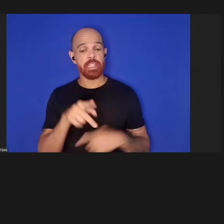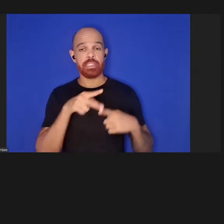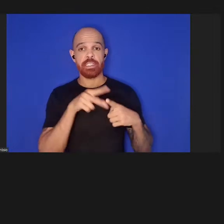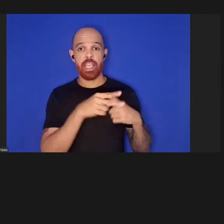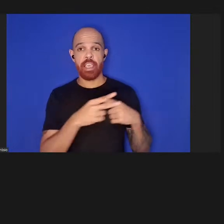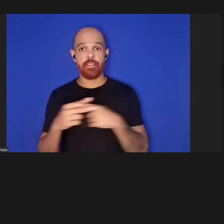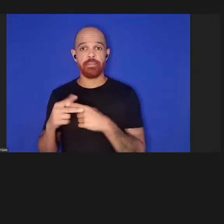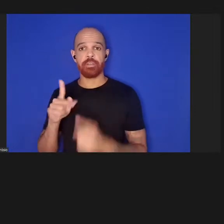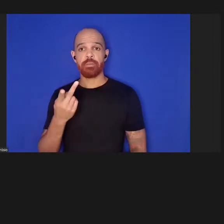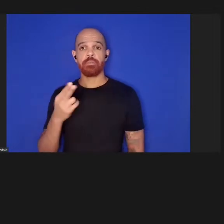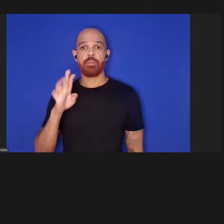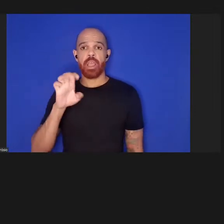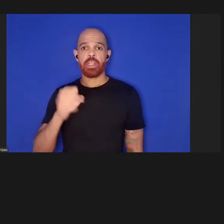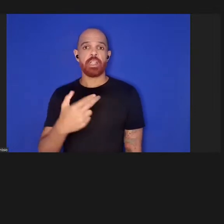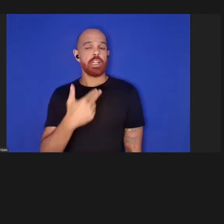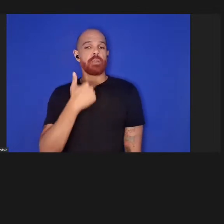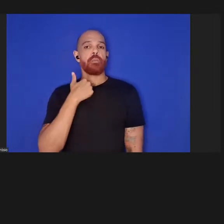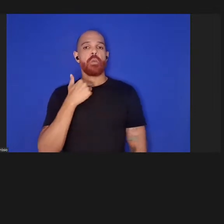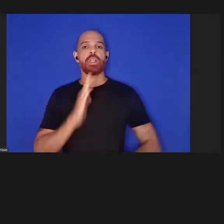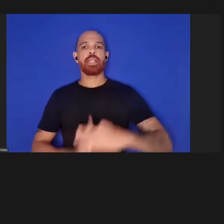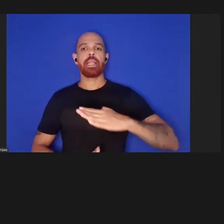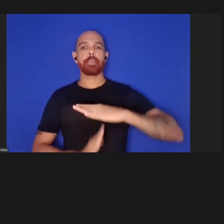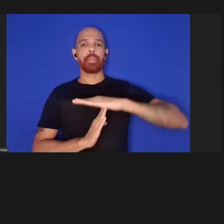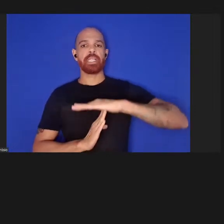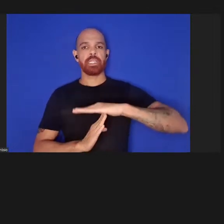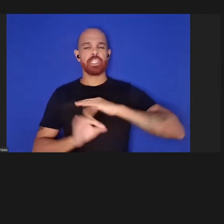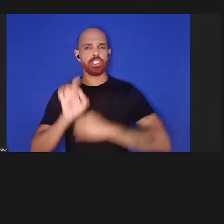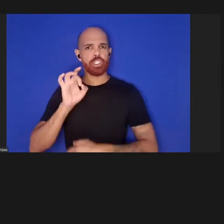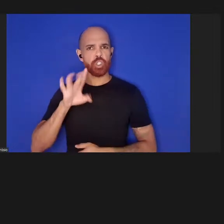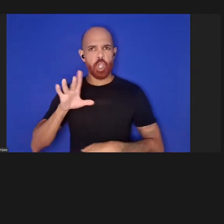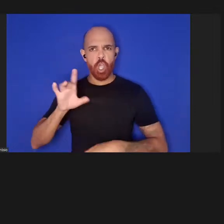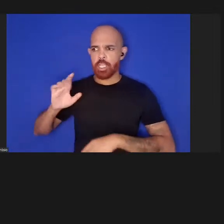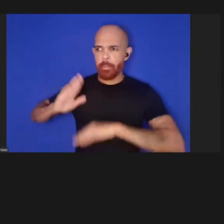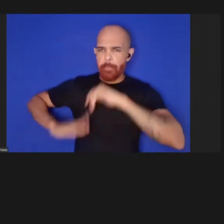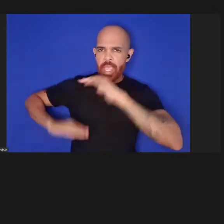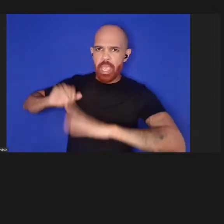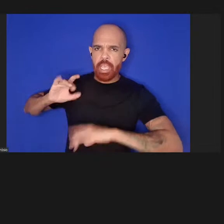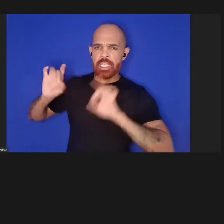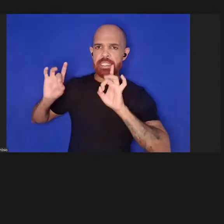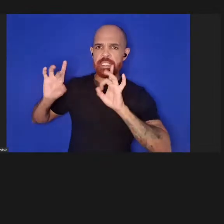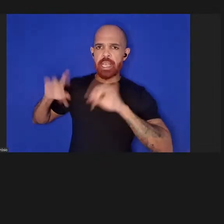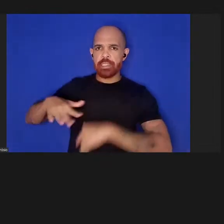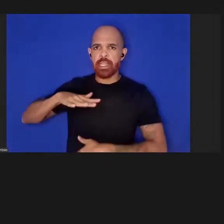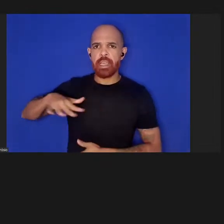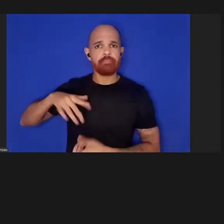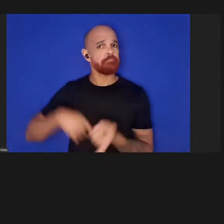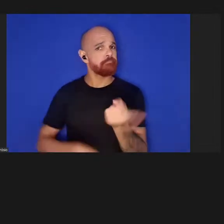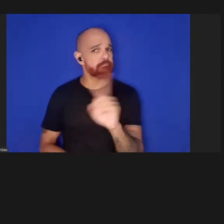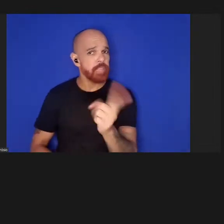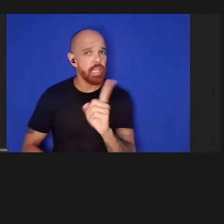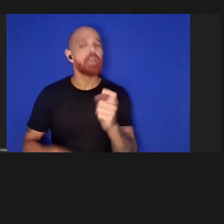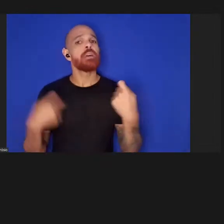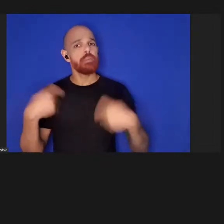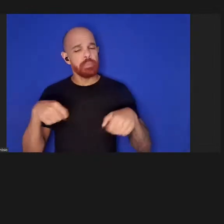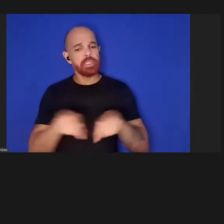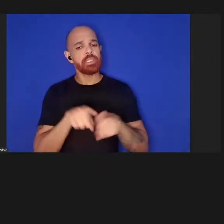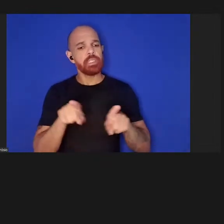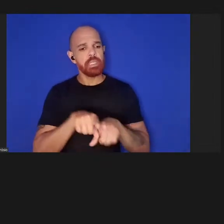pode ser limitada apenas a especialistas do campo é preciso também trabalhar com